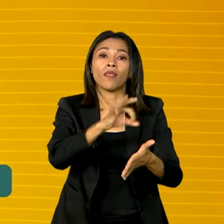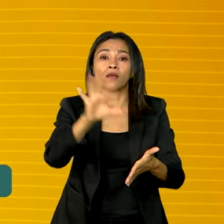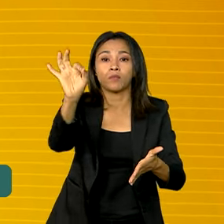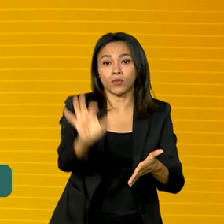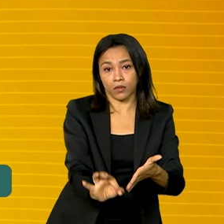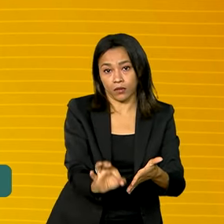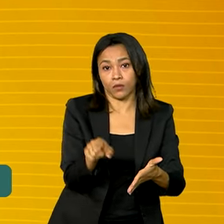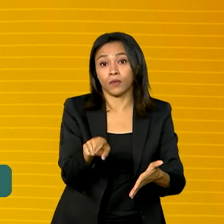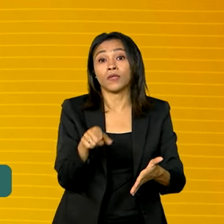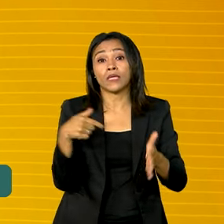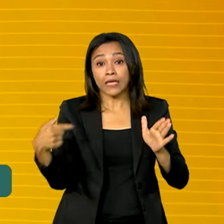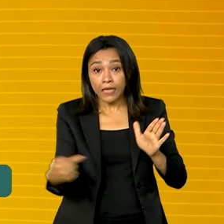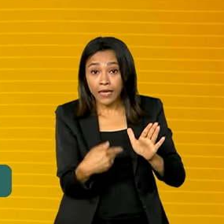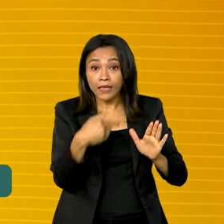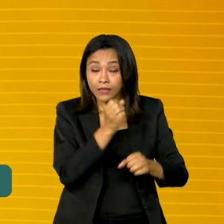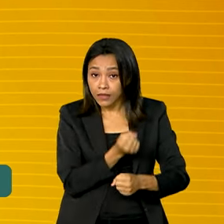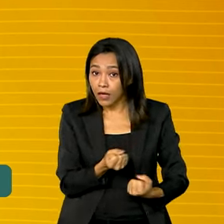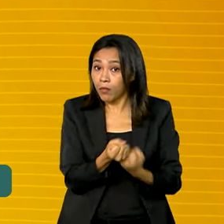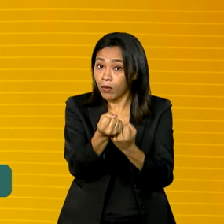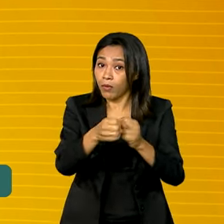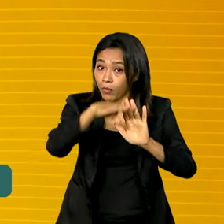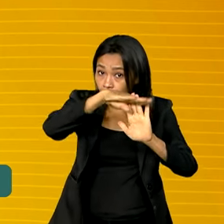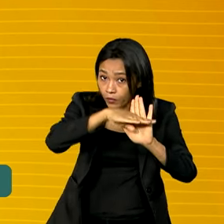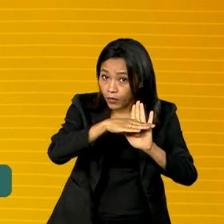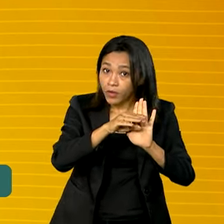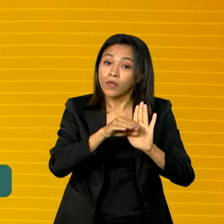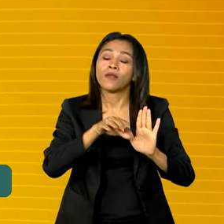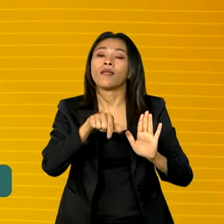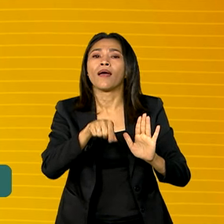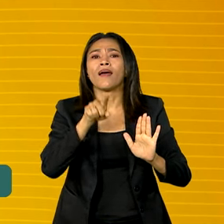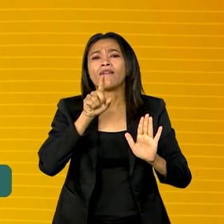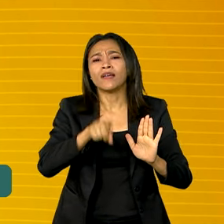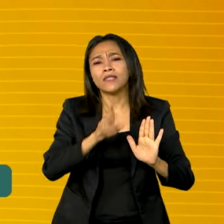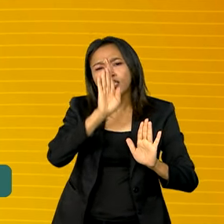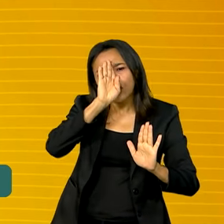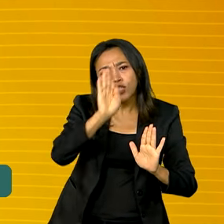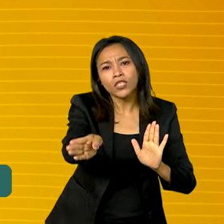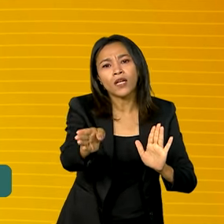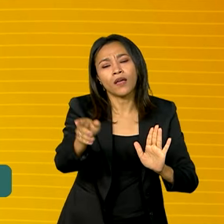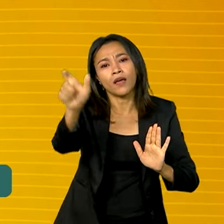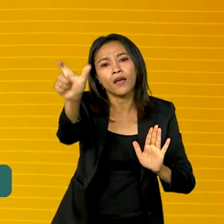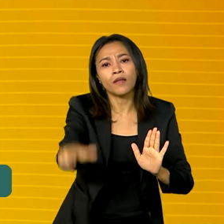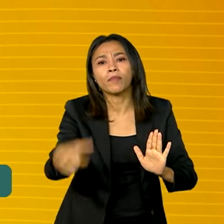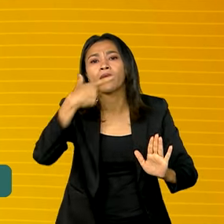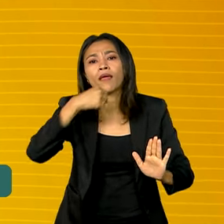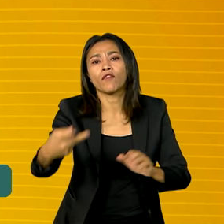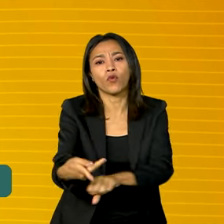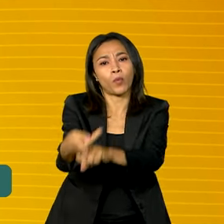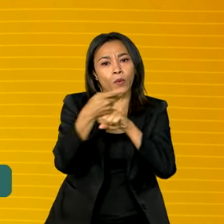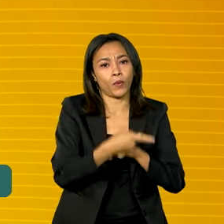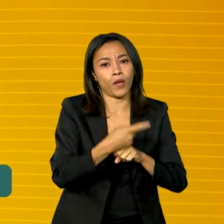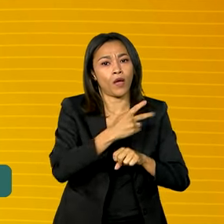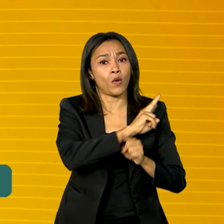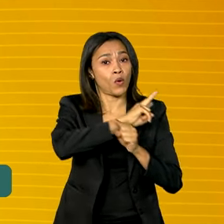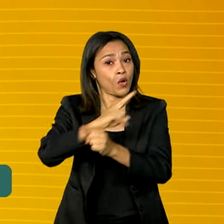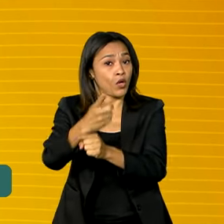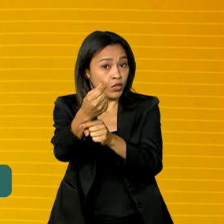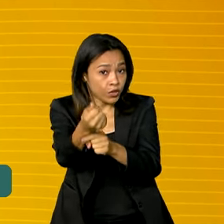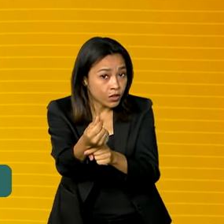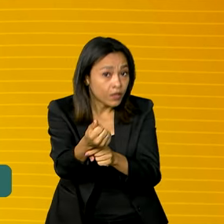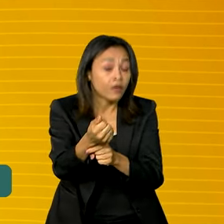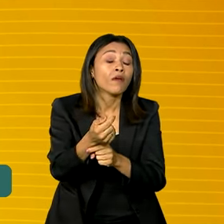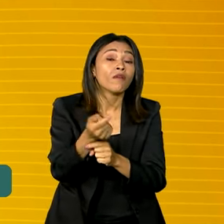E esse benefício é direto para o tomador do empréstimo. Então ele vai conseguir o crédito